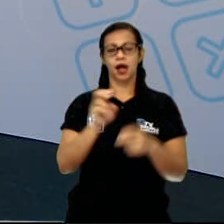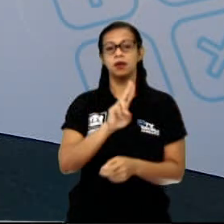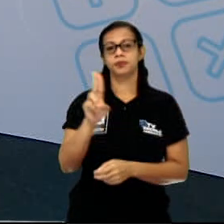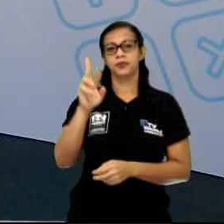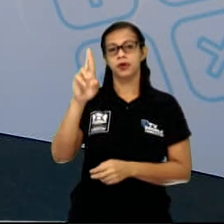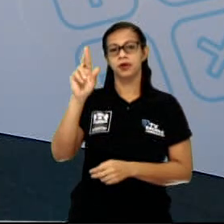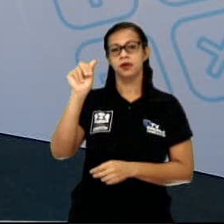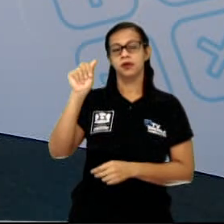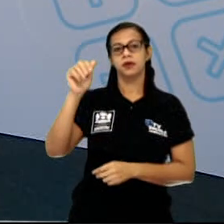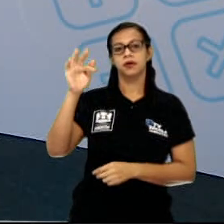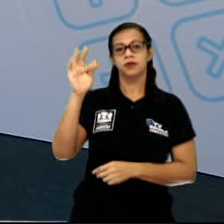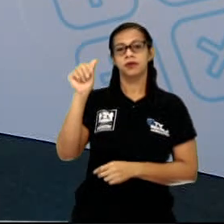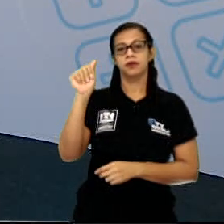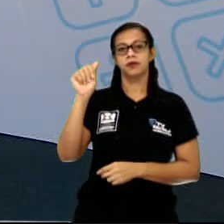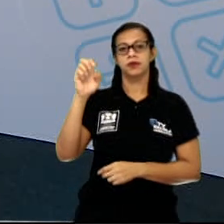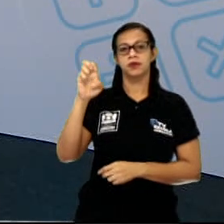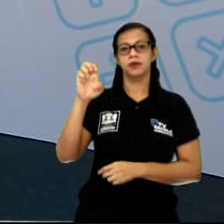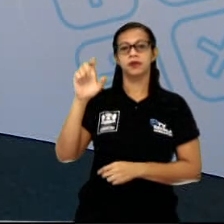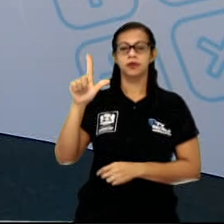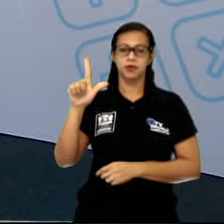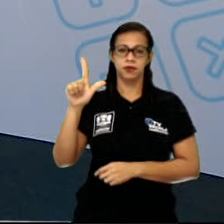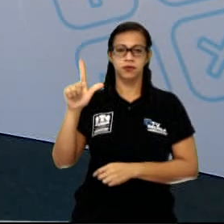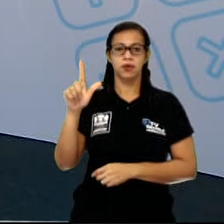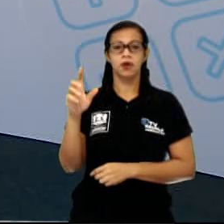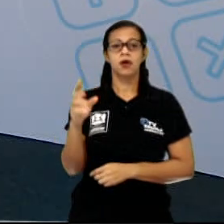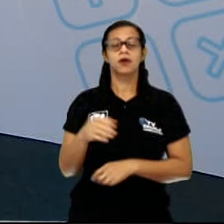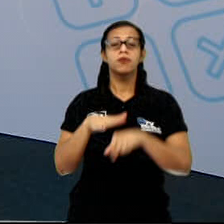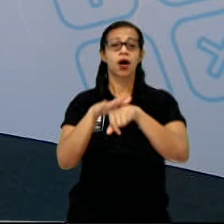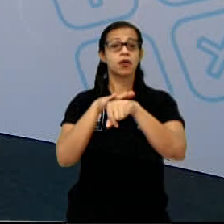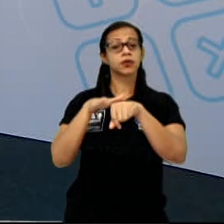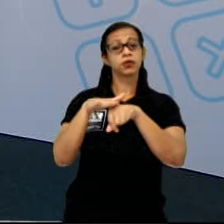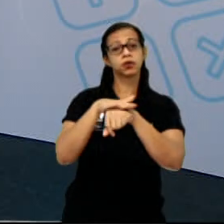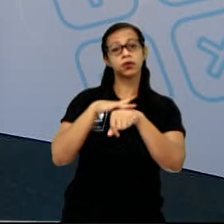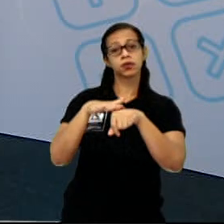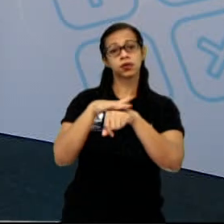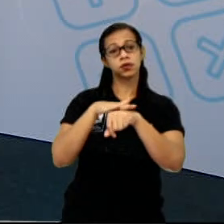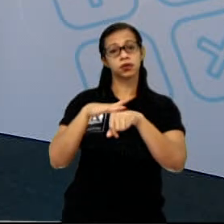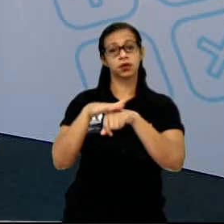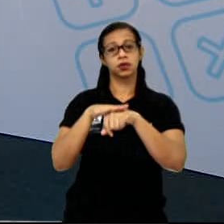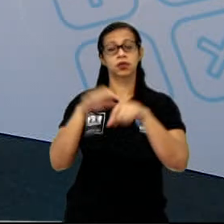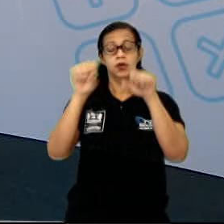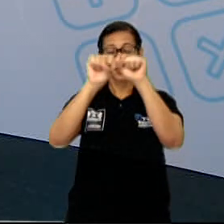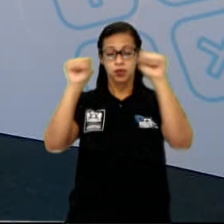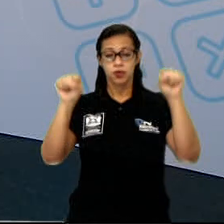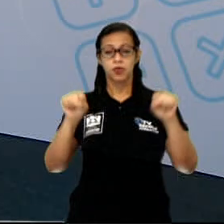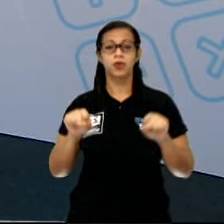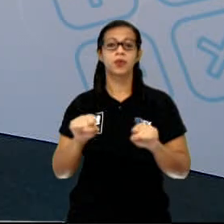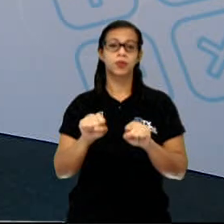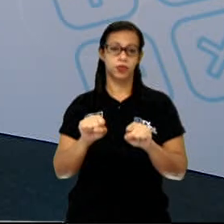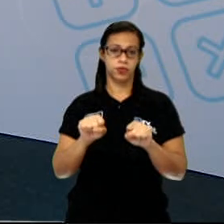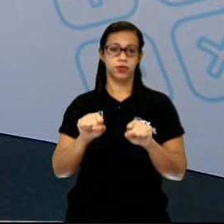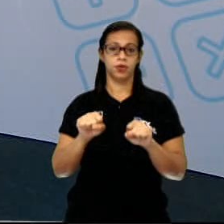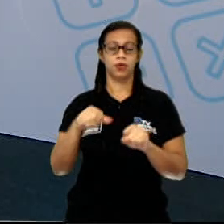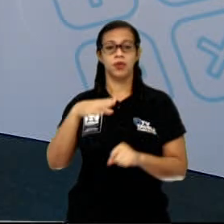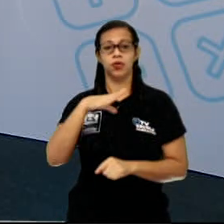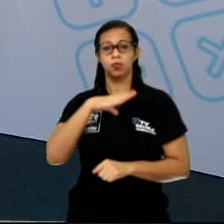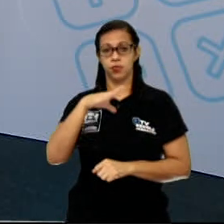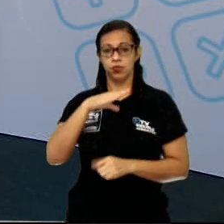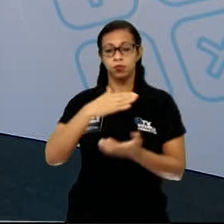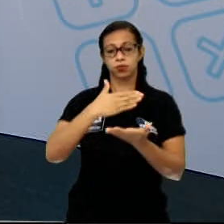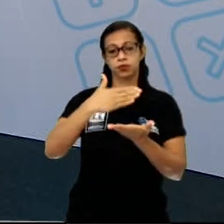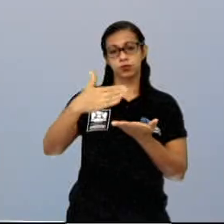Rafael e hoje nós iremos conversar um pouco sobre os projetos modernizadores e de urbanização no início da República.